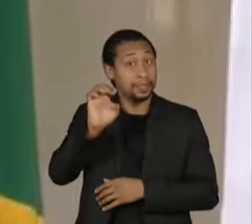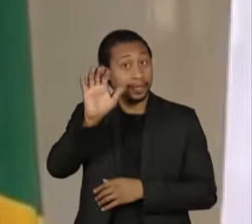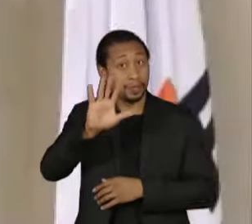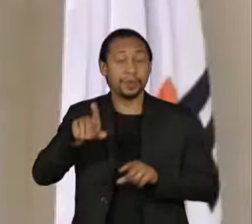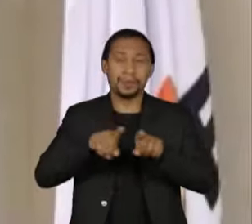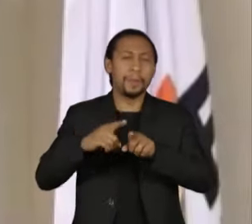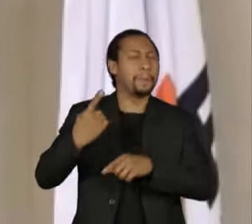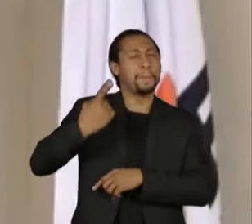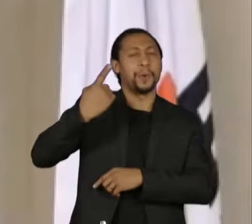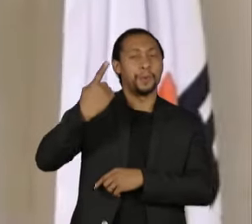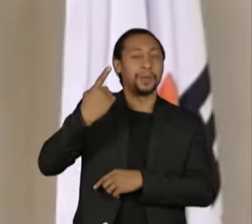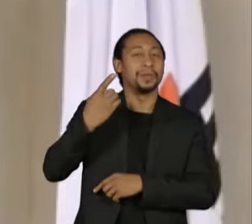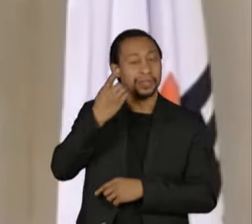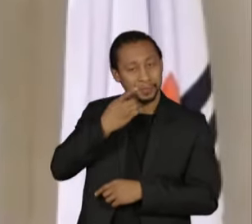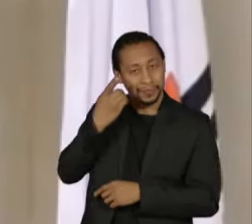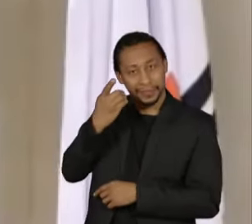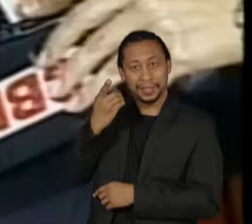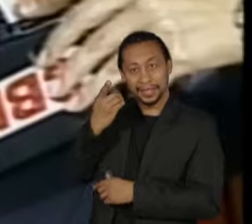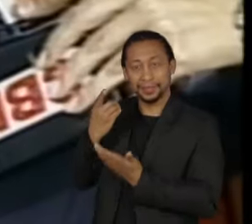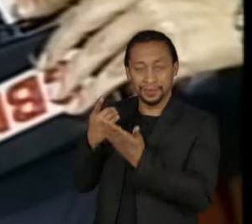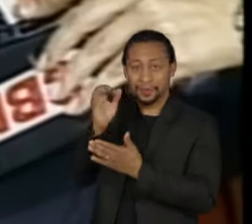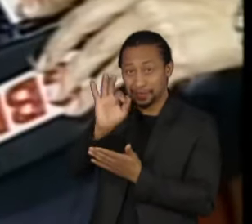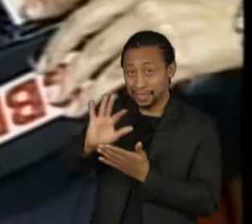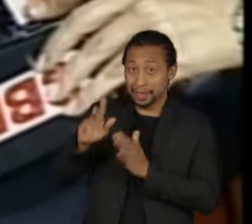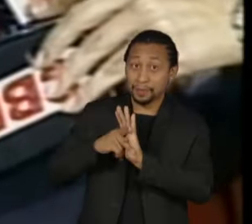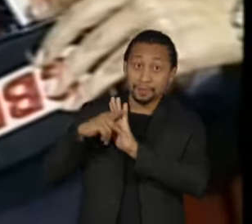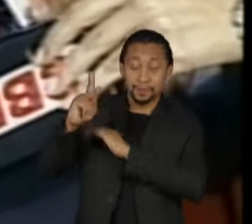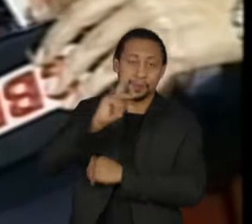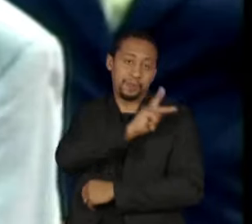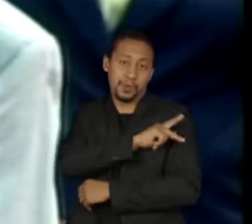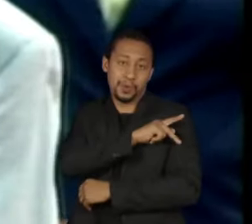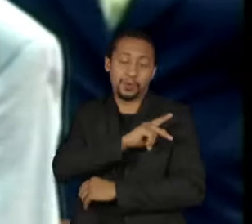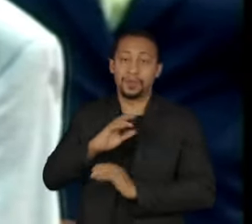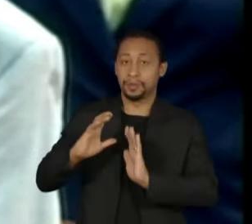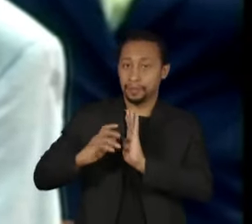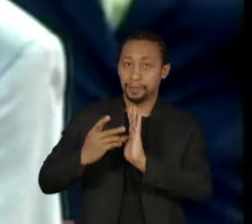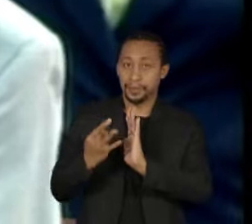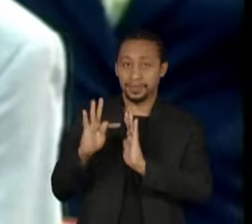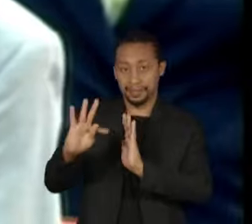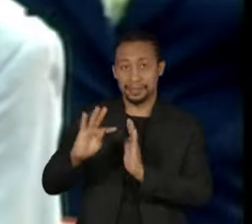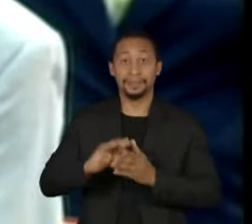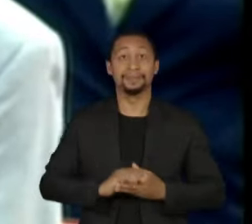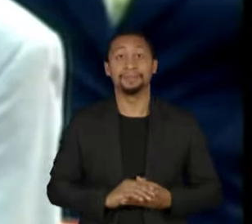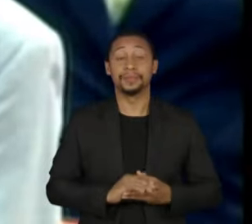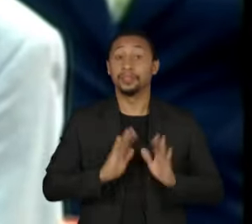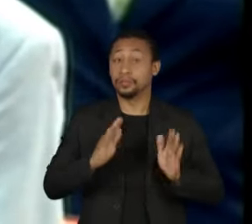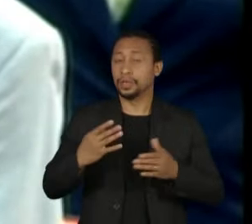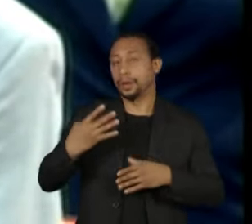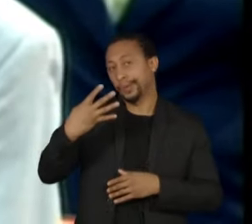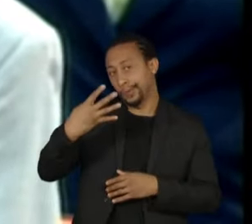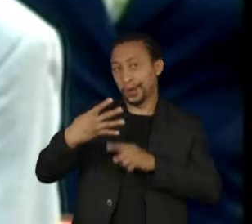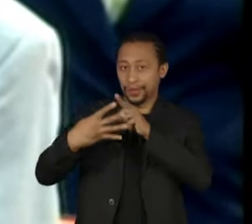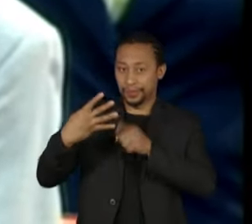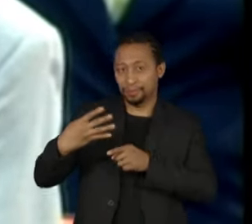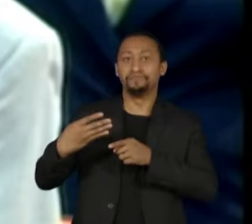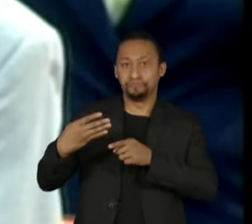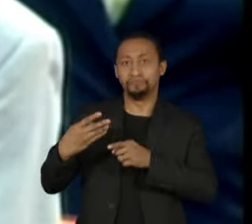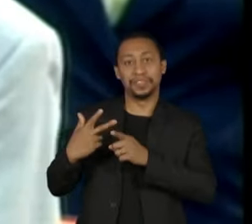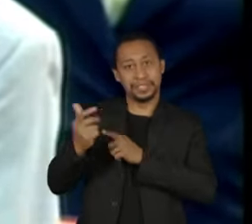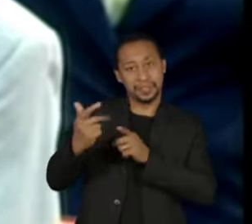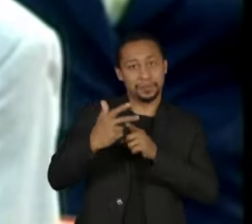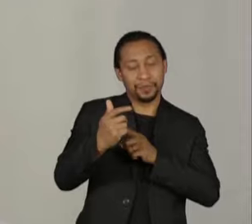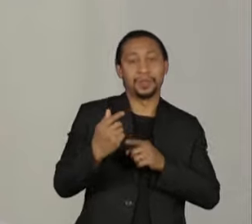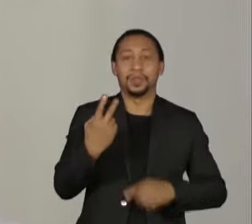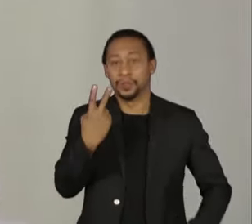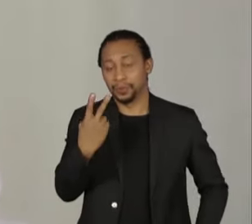deputado federal eleito pelo PT no Piauí. Foi ainda senador e governador do Estado por quatro mandatos, entre 2003